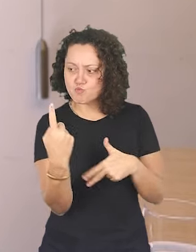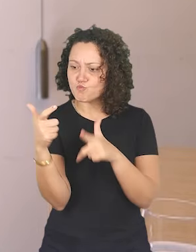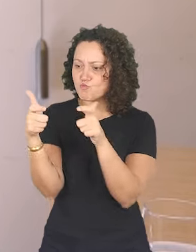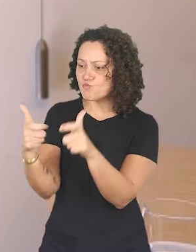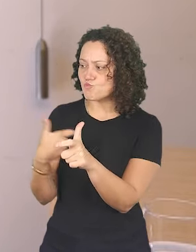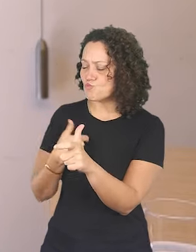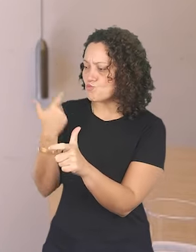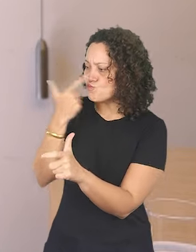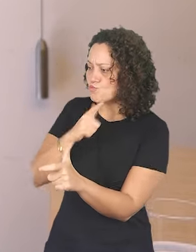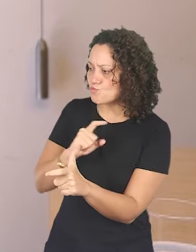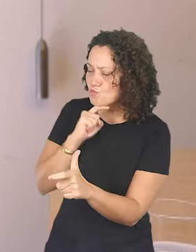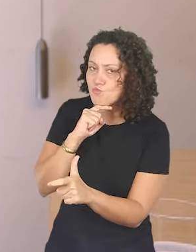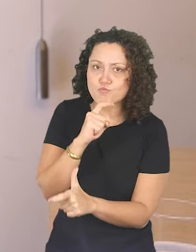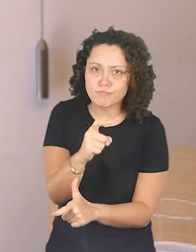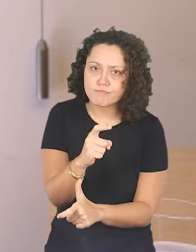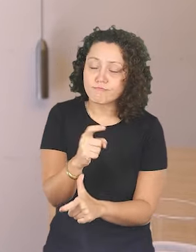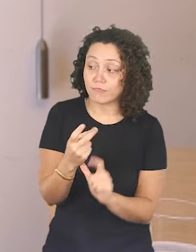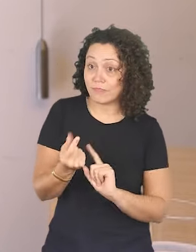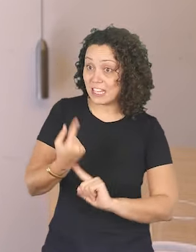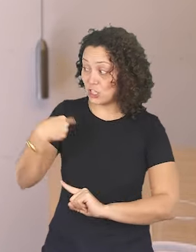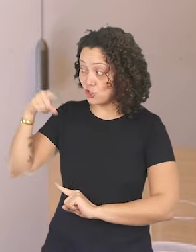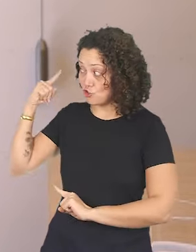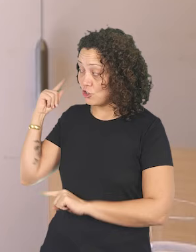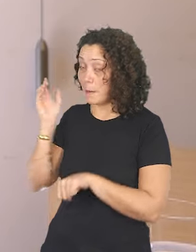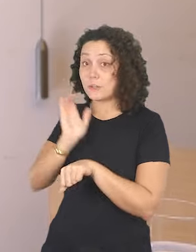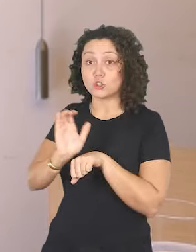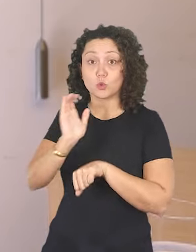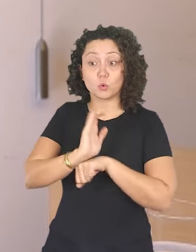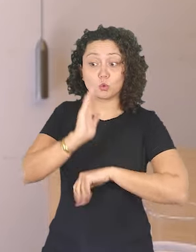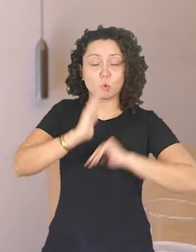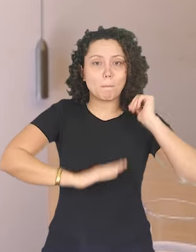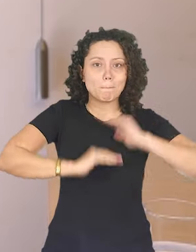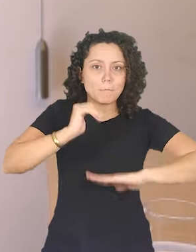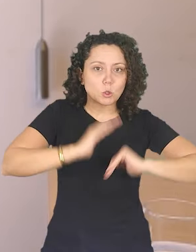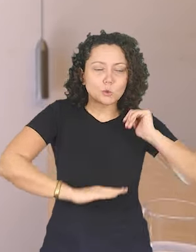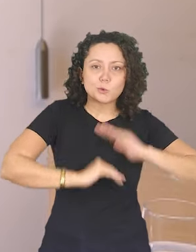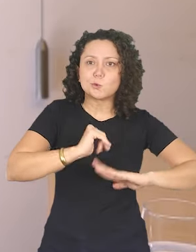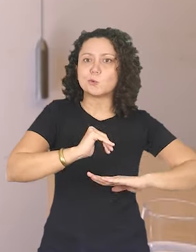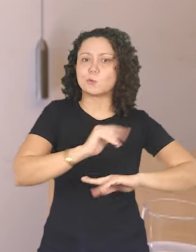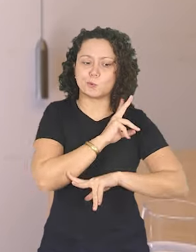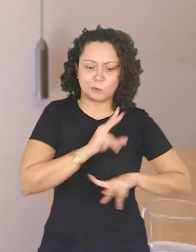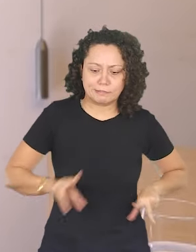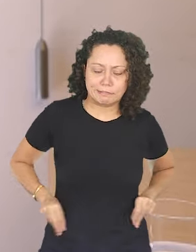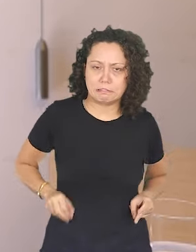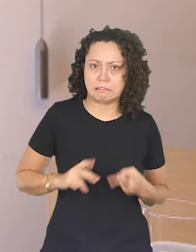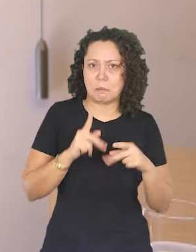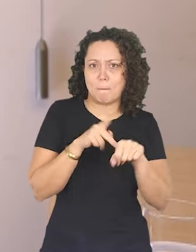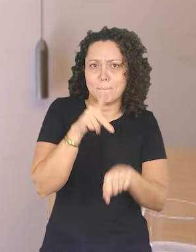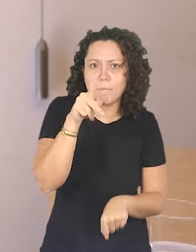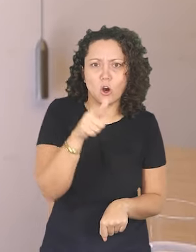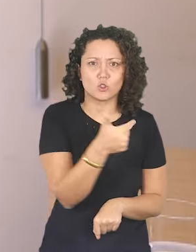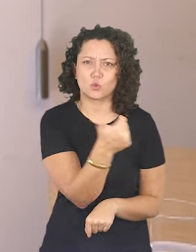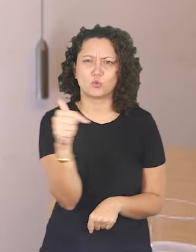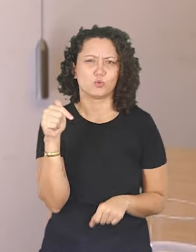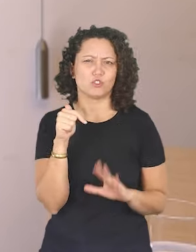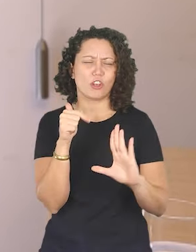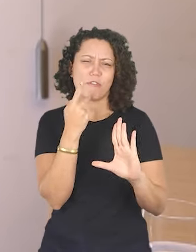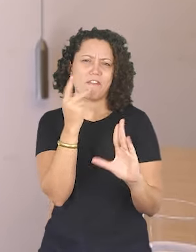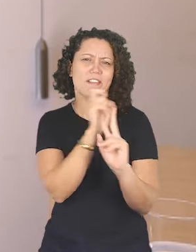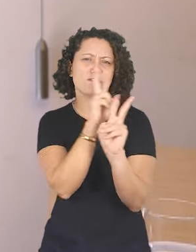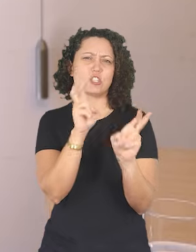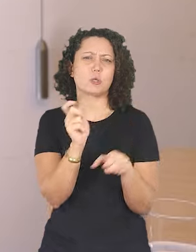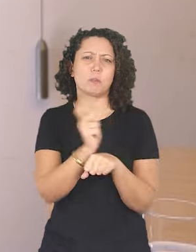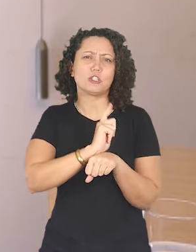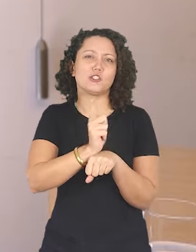trabalhando num único lugar que eu ia conseguir isso. Naquela época não tinha curso de produção, não tinha pós-graduação em produção, não se